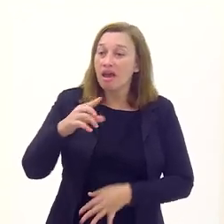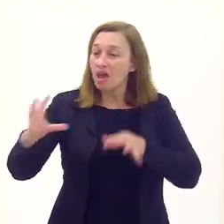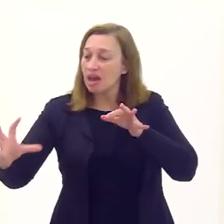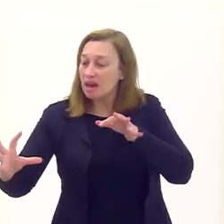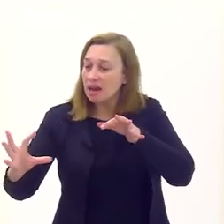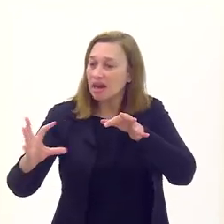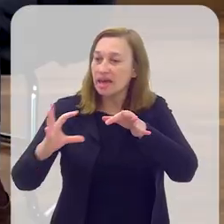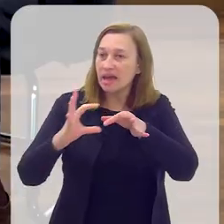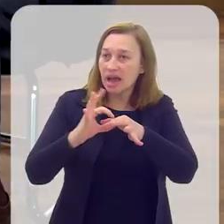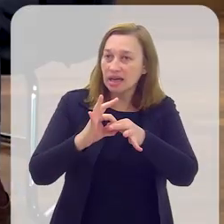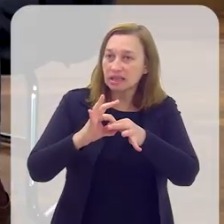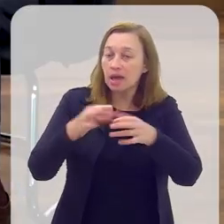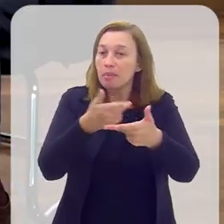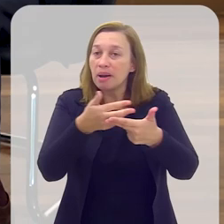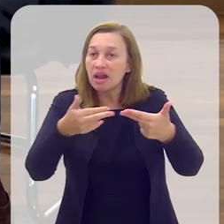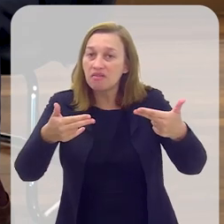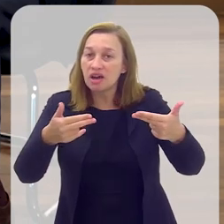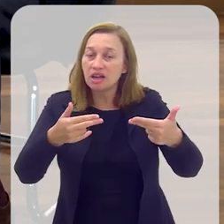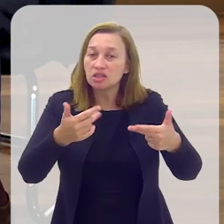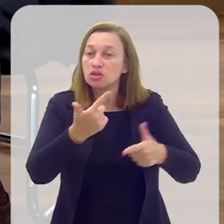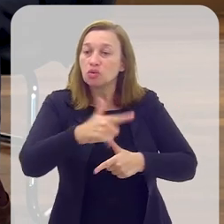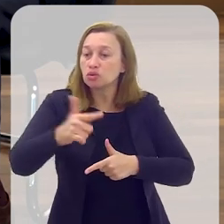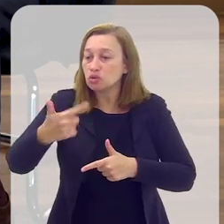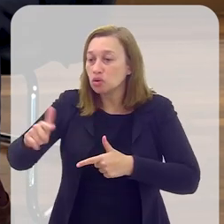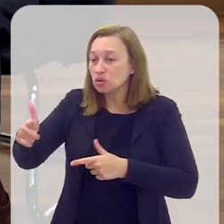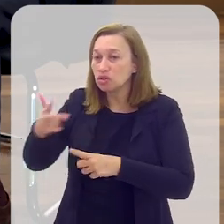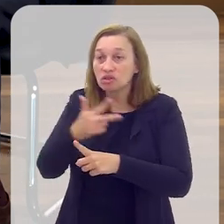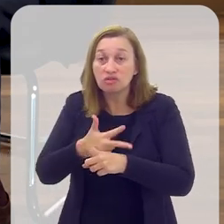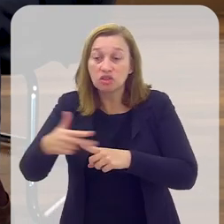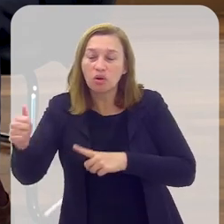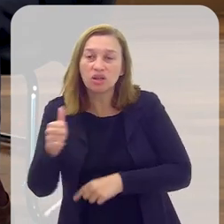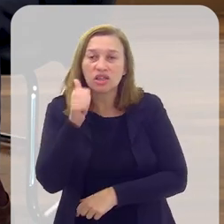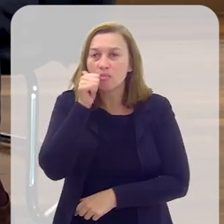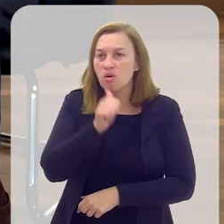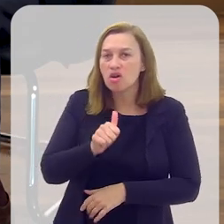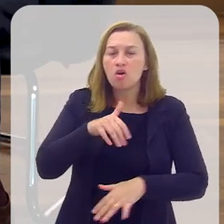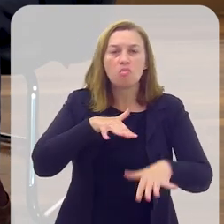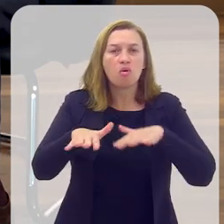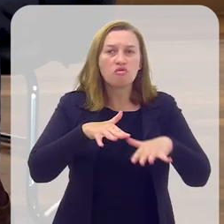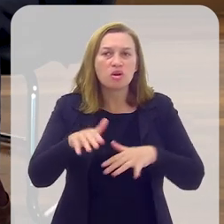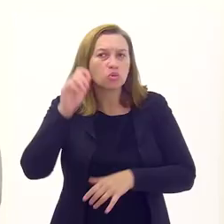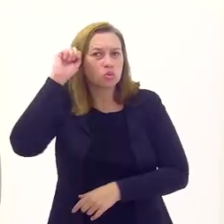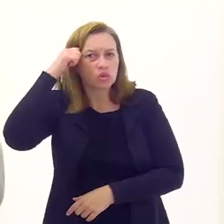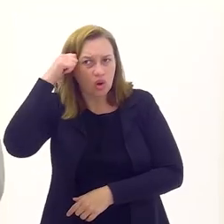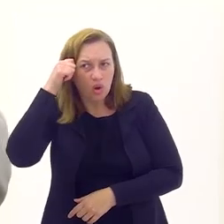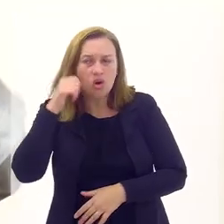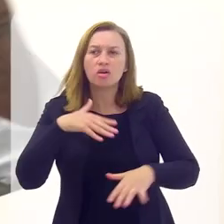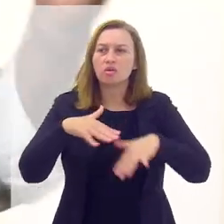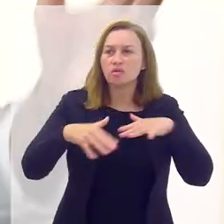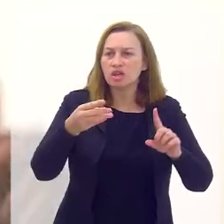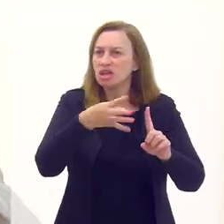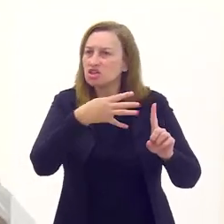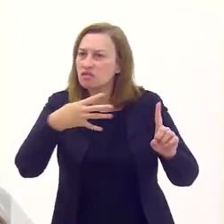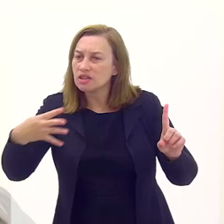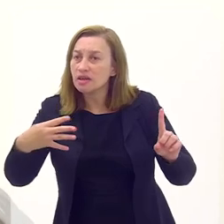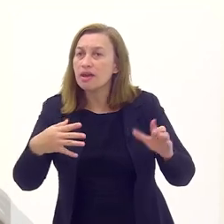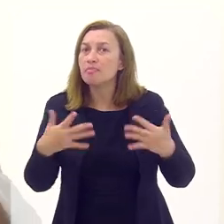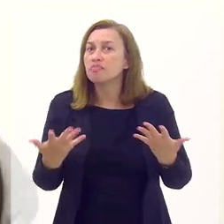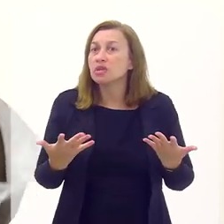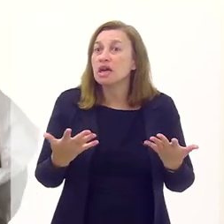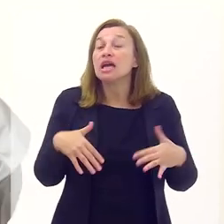non para várias outras conquistas, das mulheres, do movimento negro, do movimento LGBT.